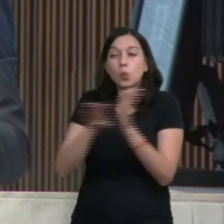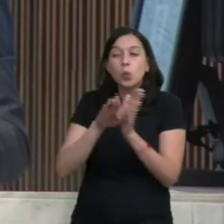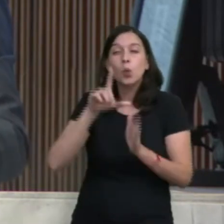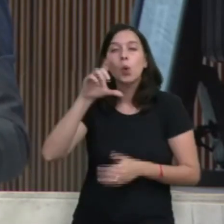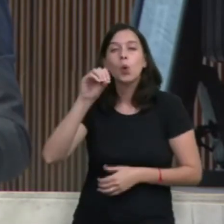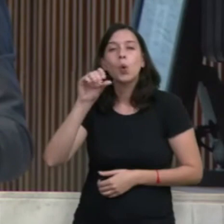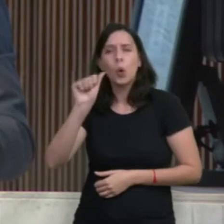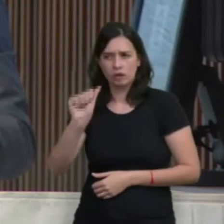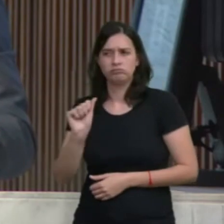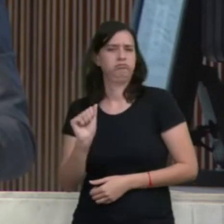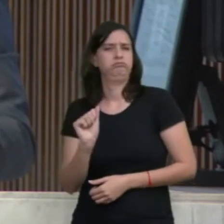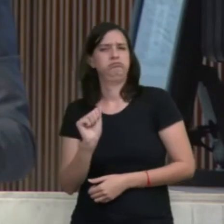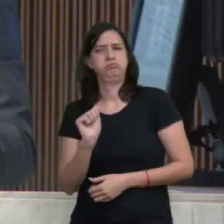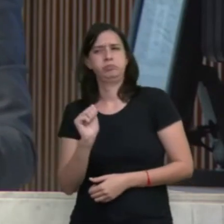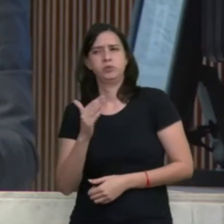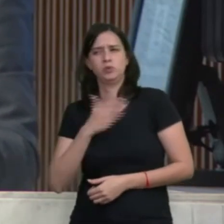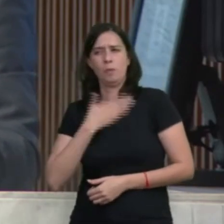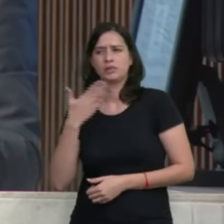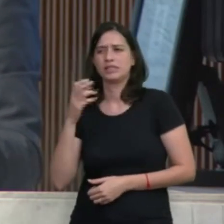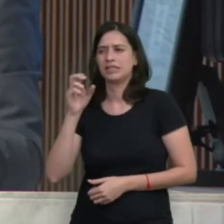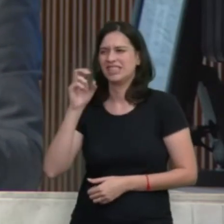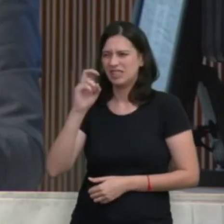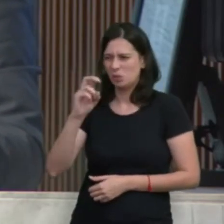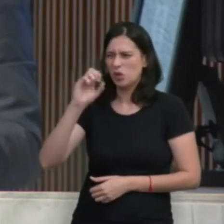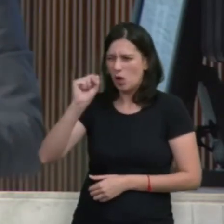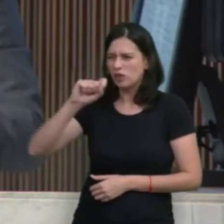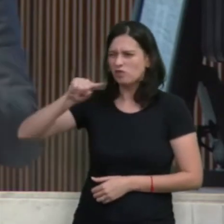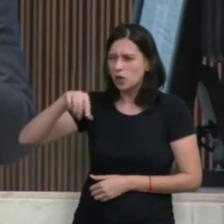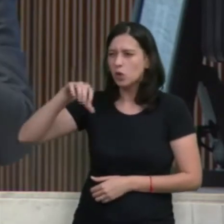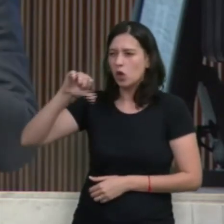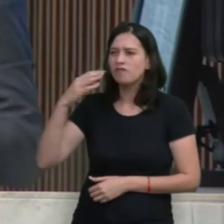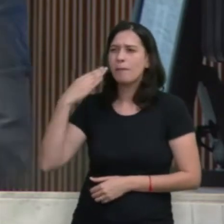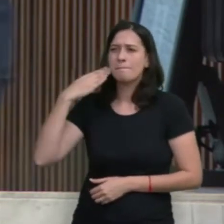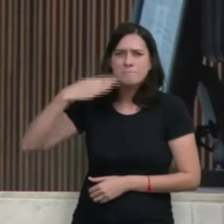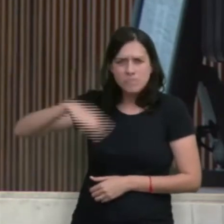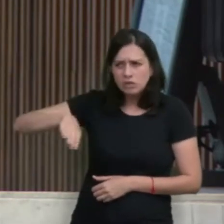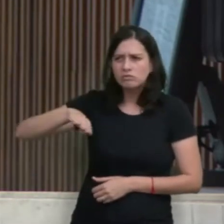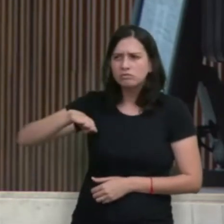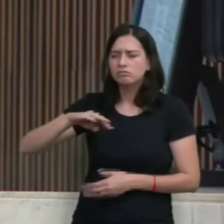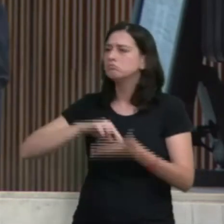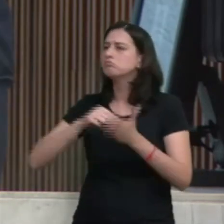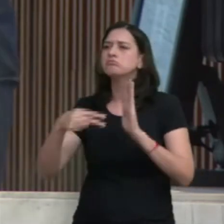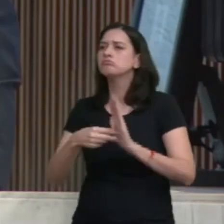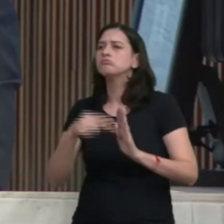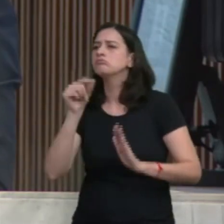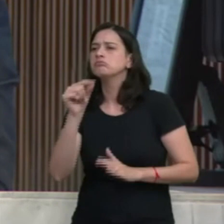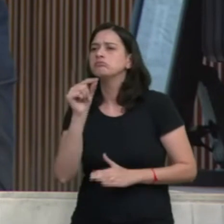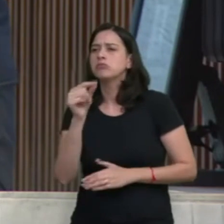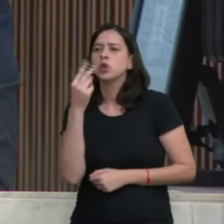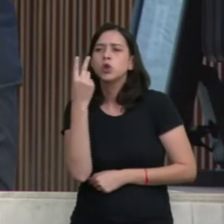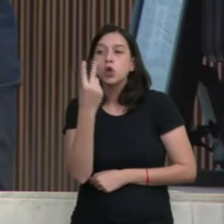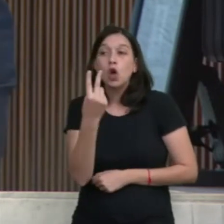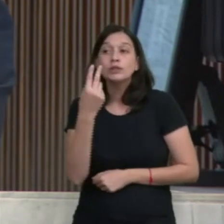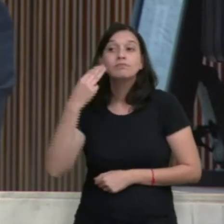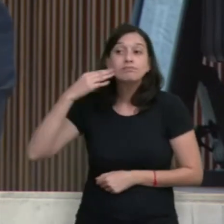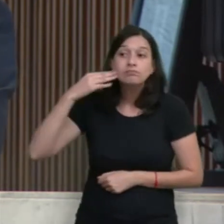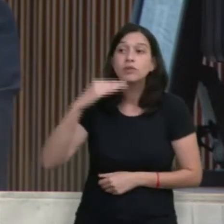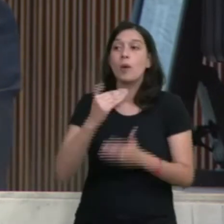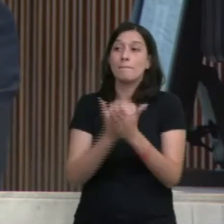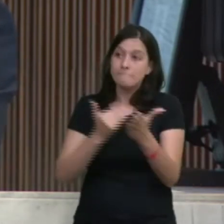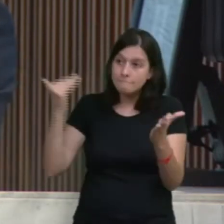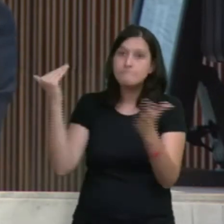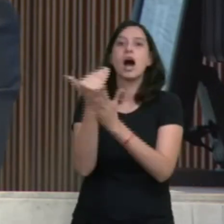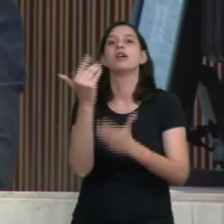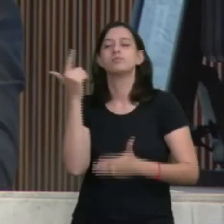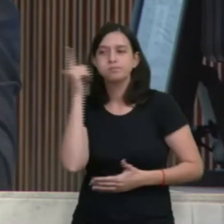,9. 2 bi a mais. E manda um projeto de lei para cá, com a justificativa que nós vamos